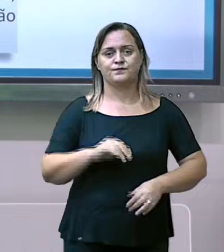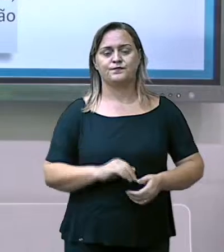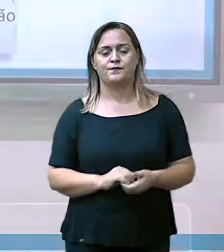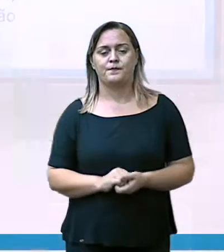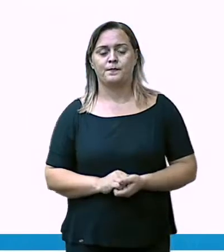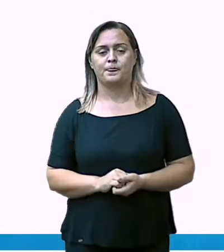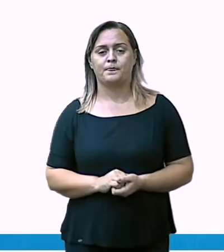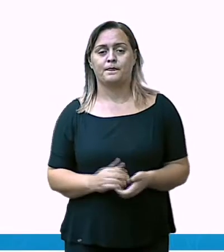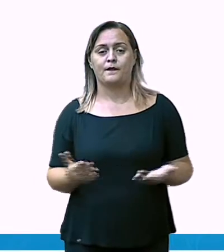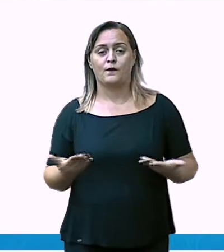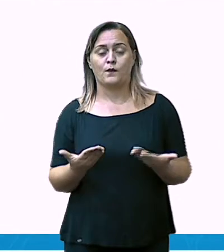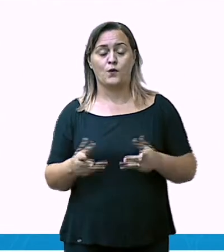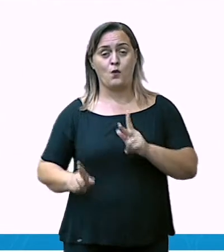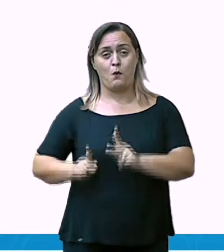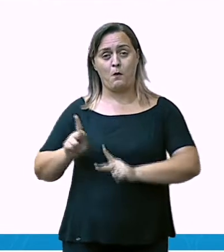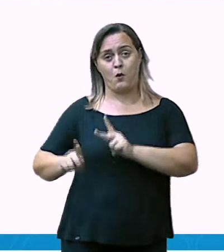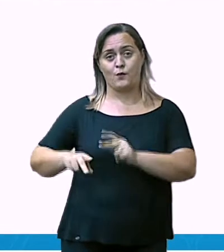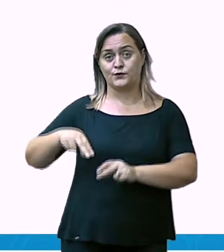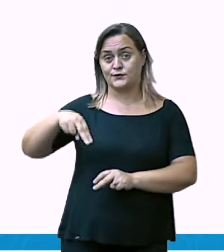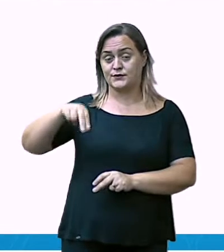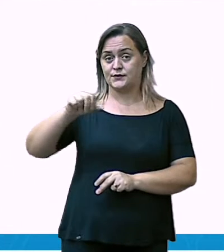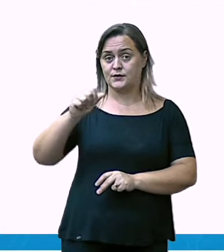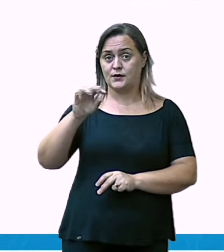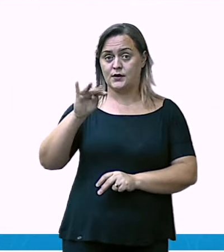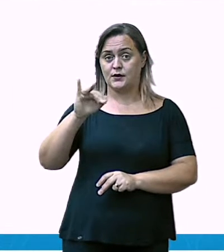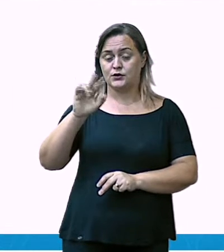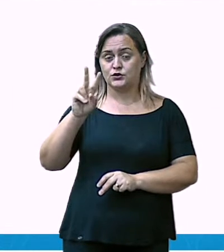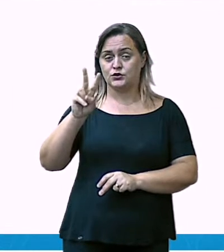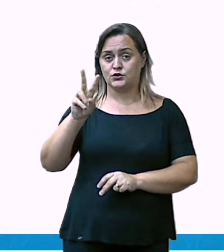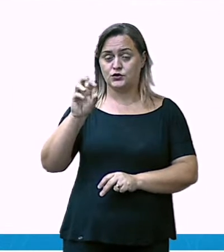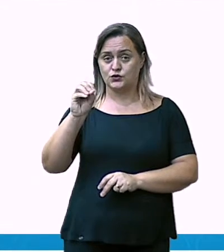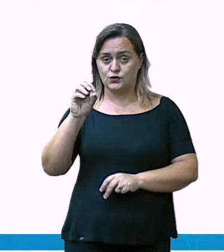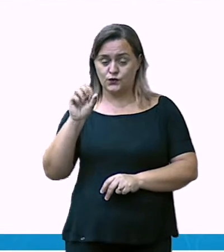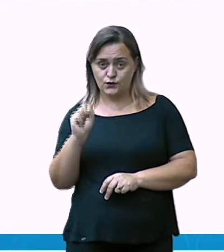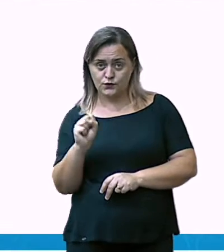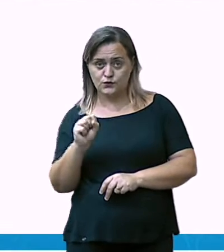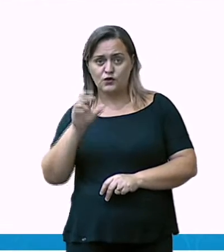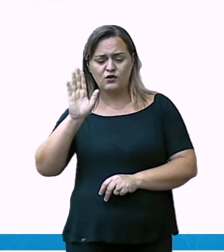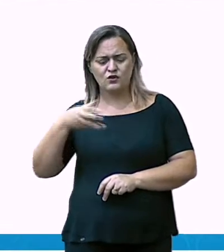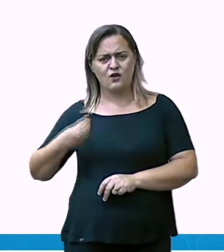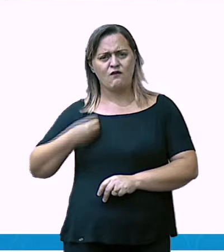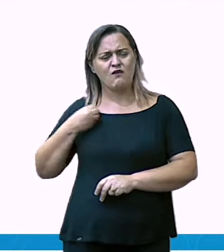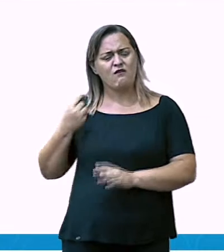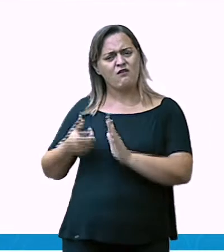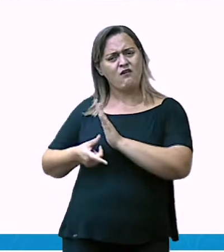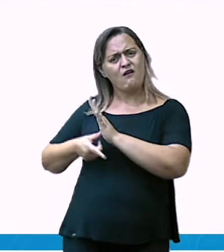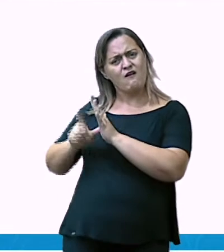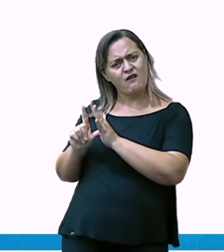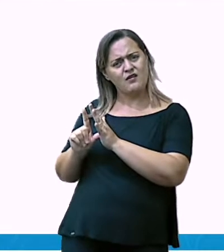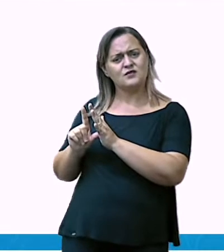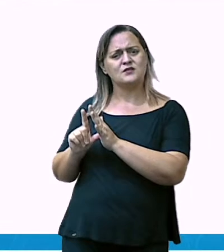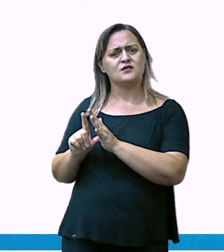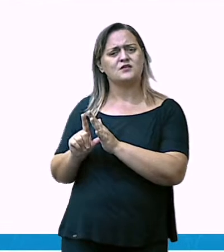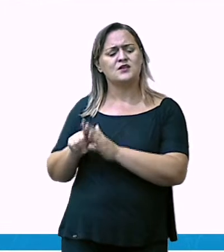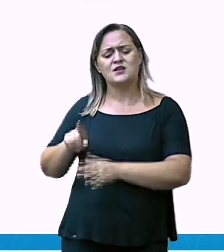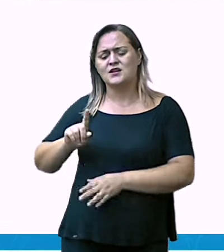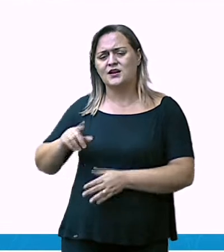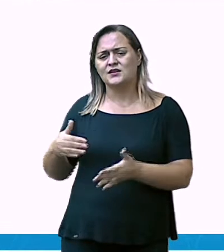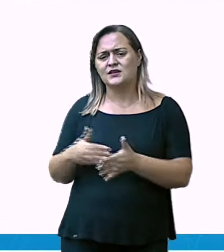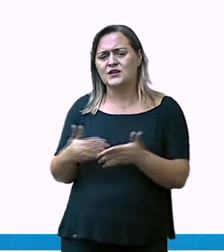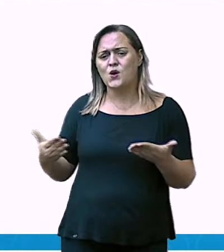Os nativos, como os aborígenes e os maori, lutam pela